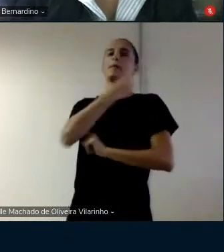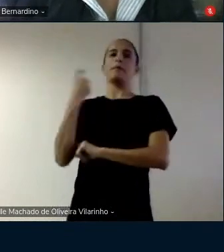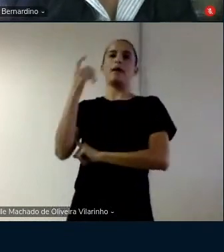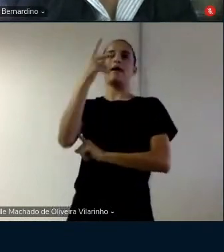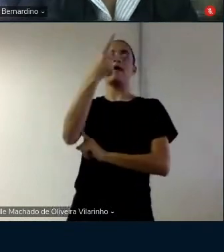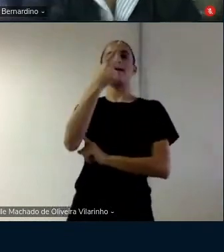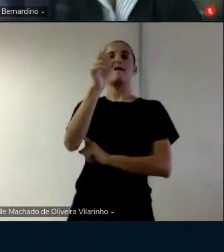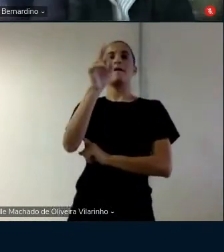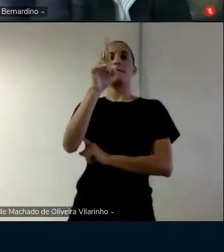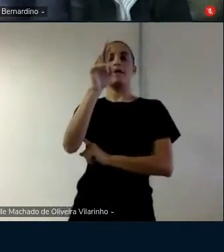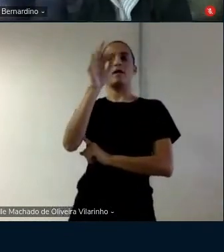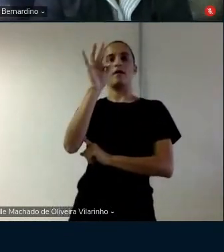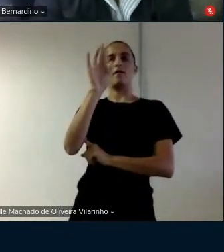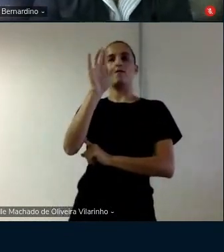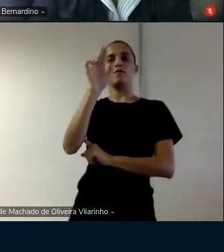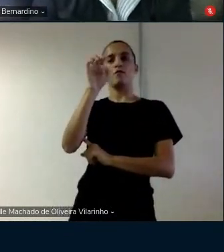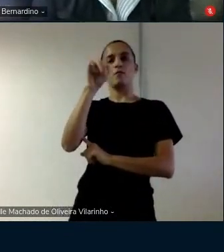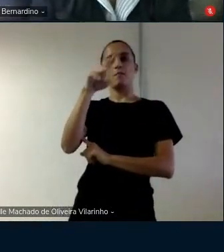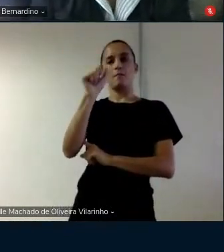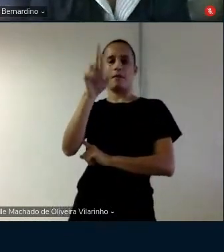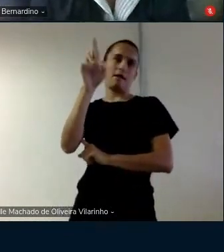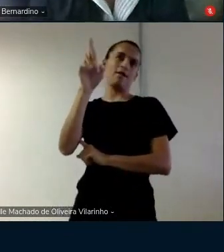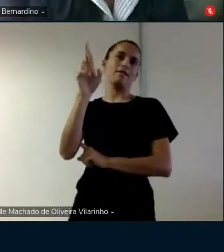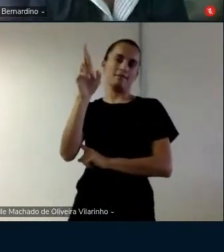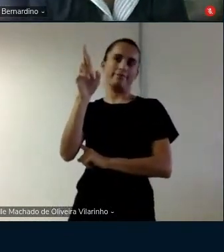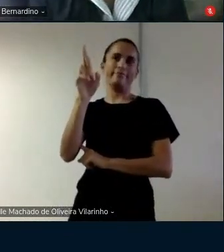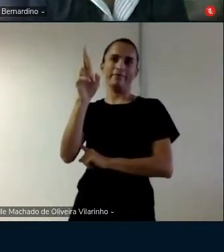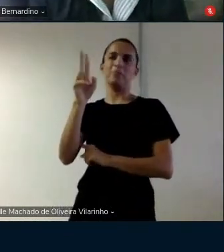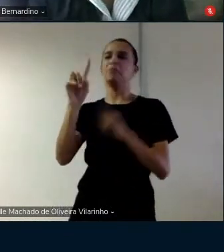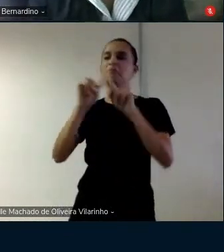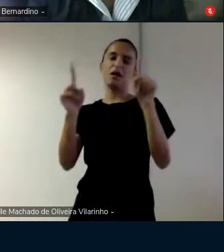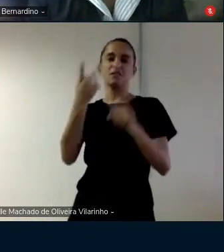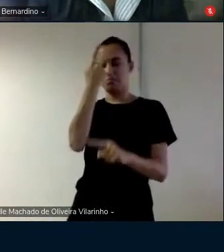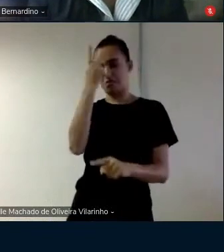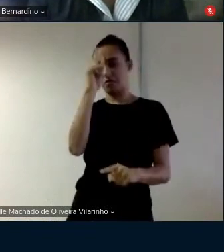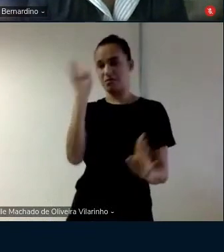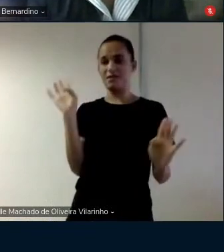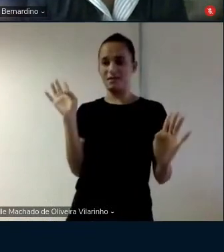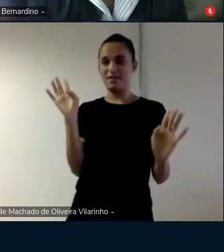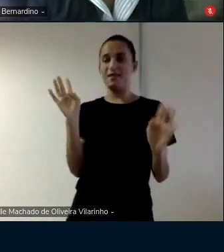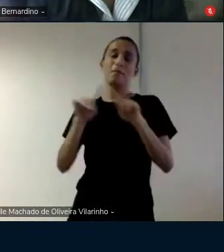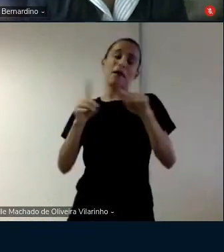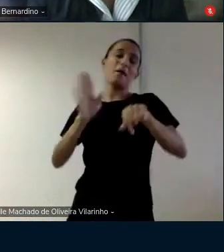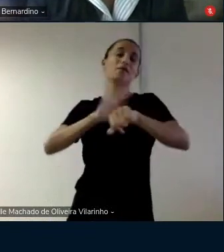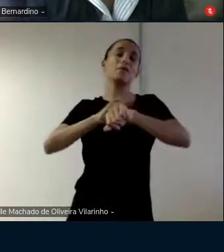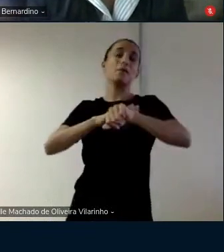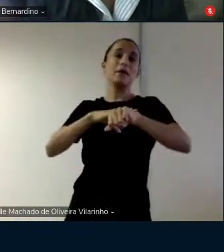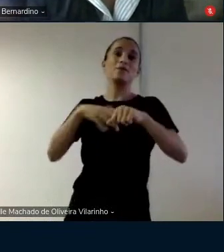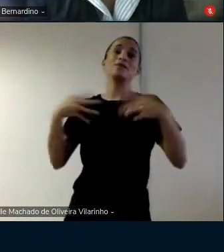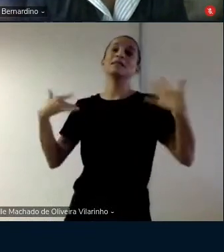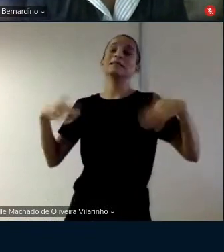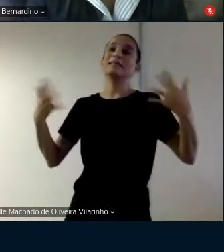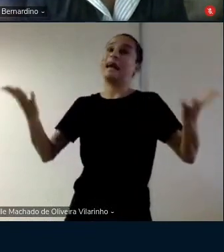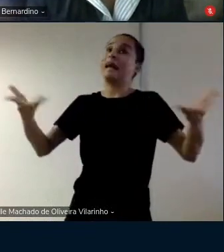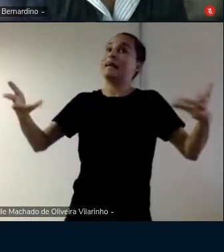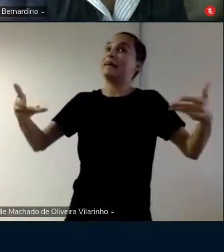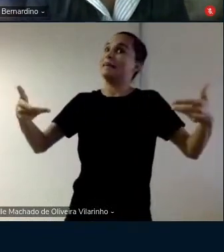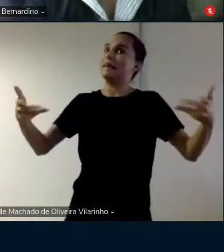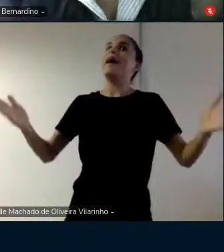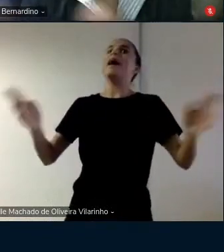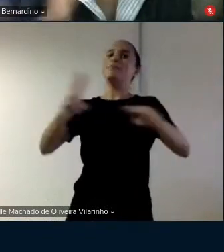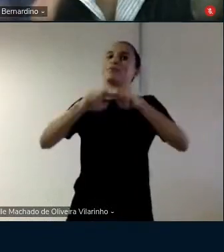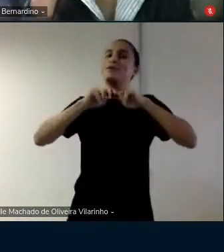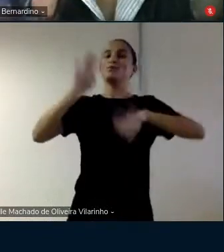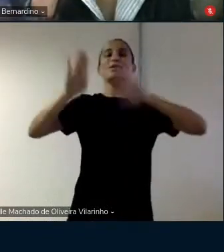a gente fazendo pesquisa é uma coisa incrível né obviamente que jamais erraria mas é porque correria às vezes um lapso